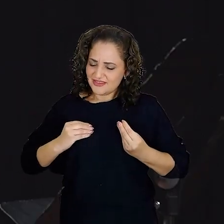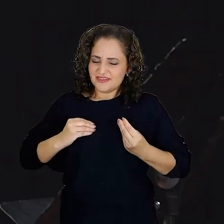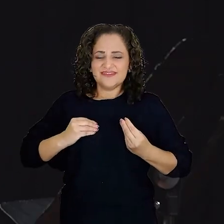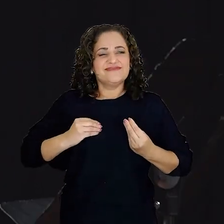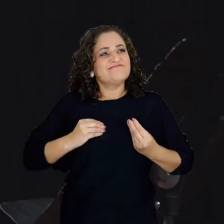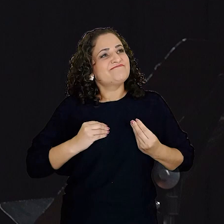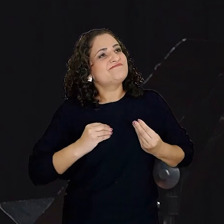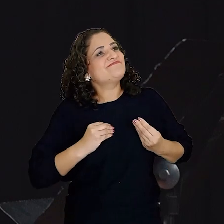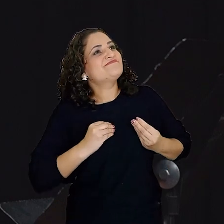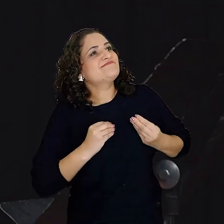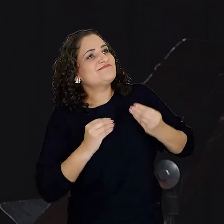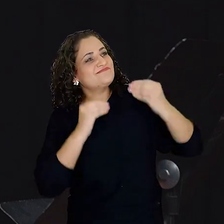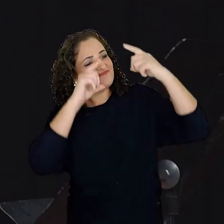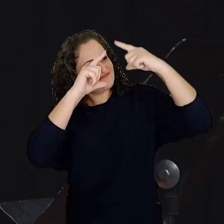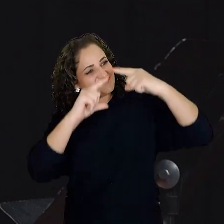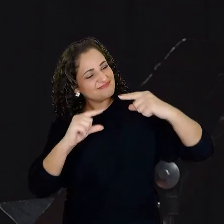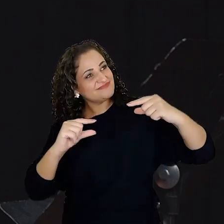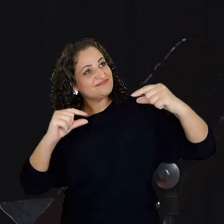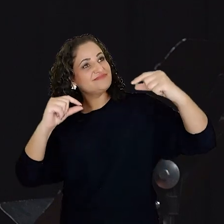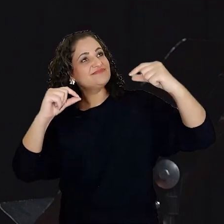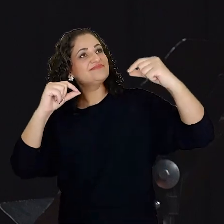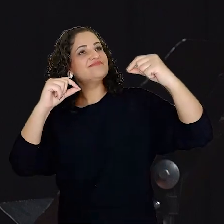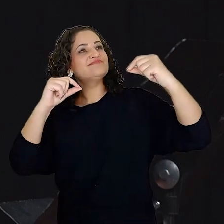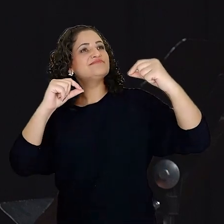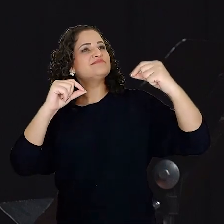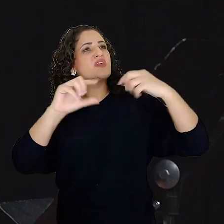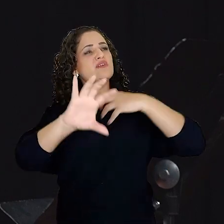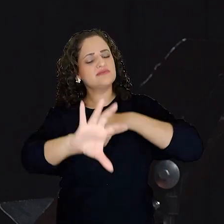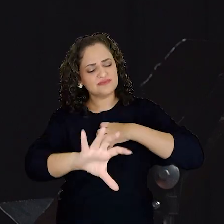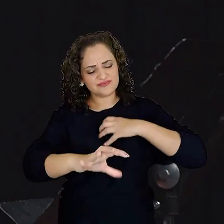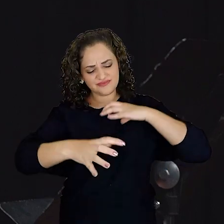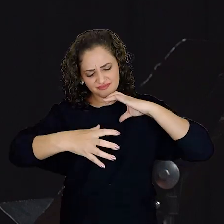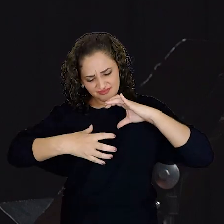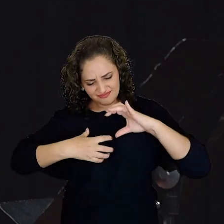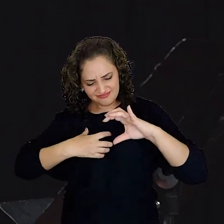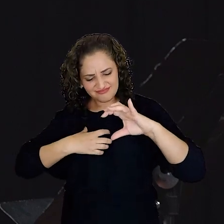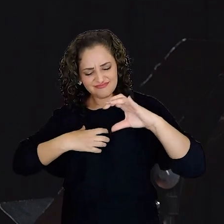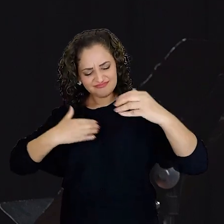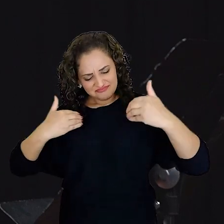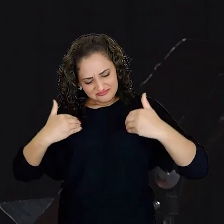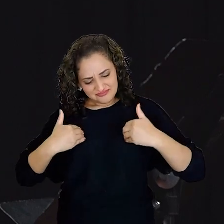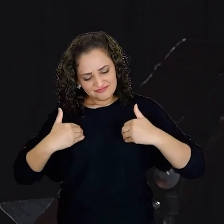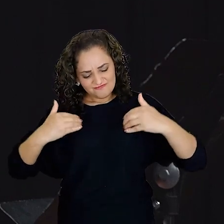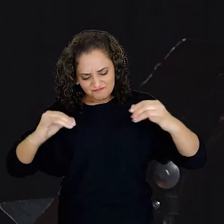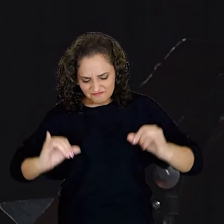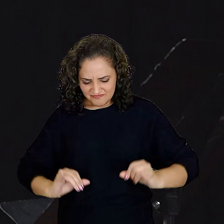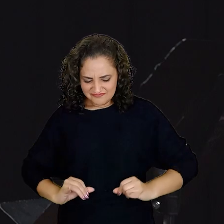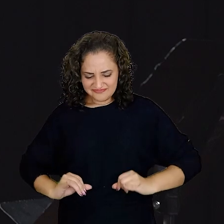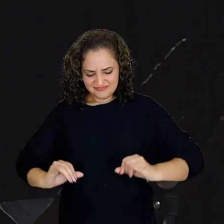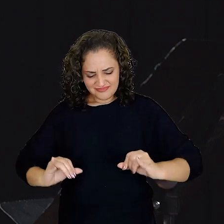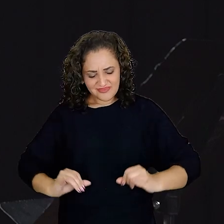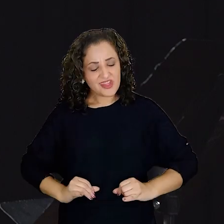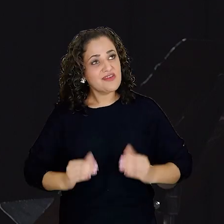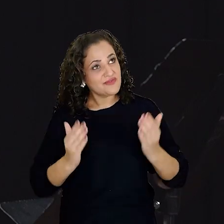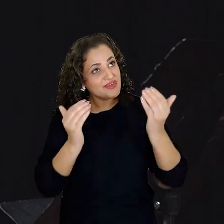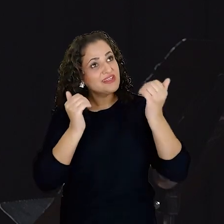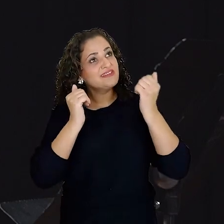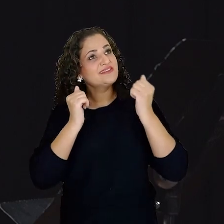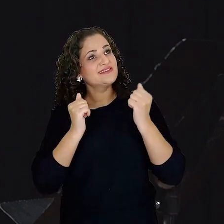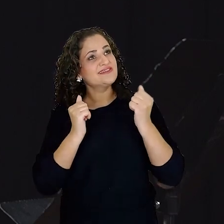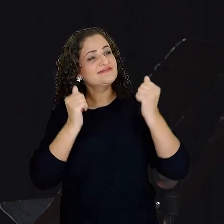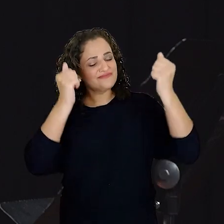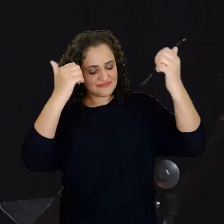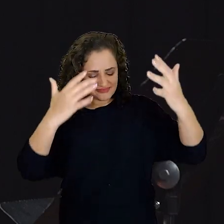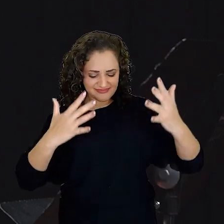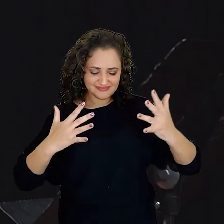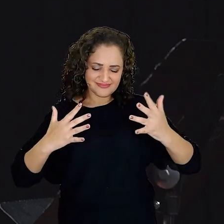-me o luar da tua compaixão Ó vem por